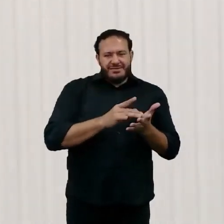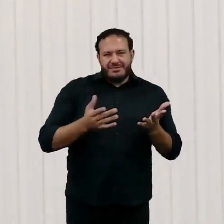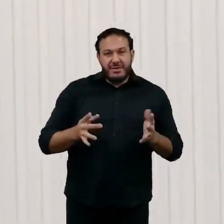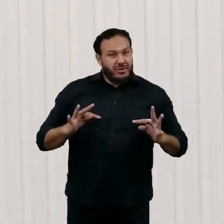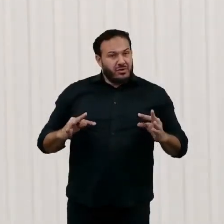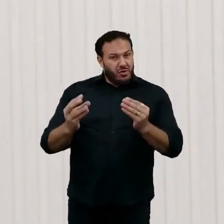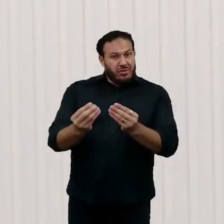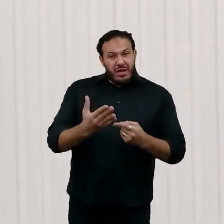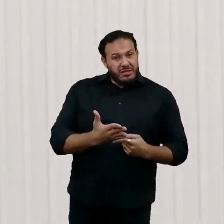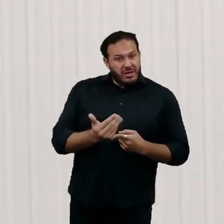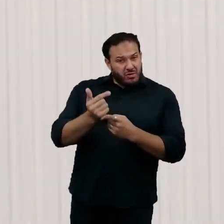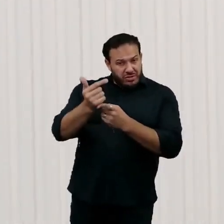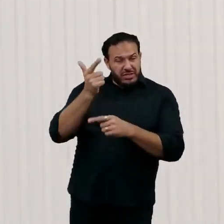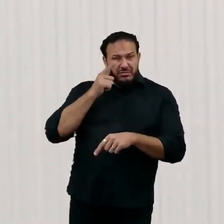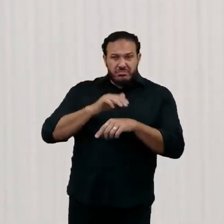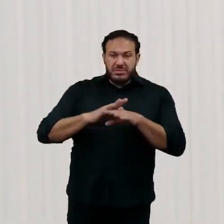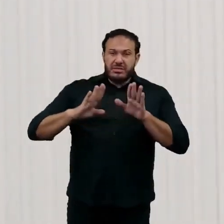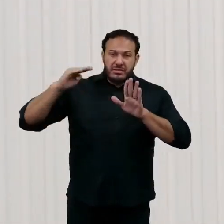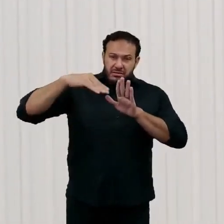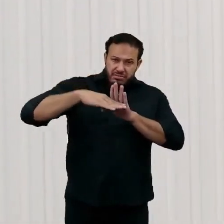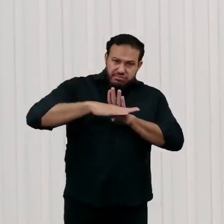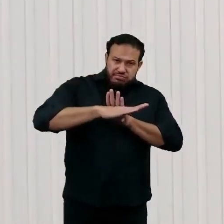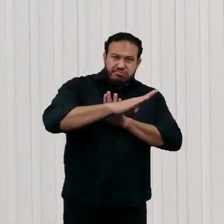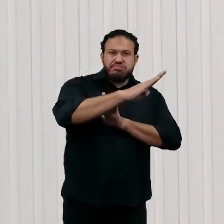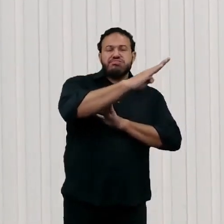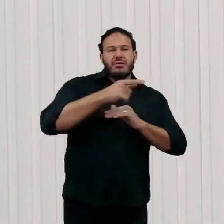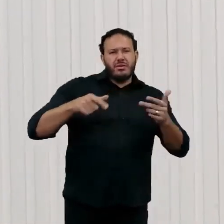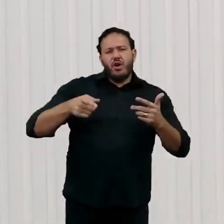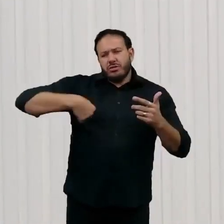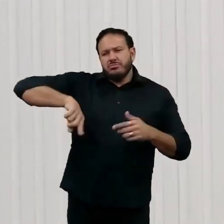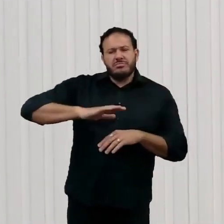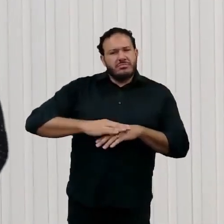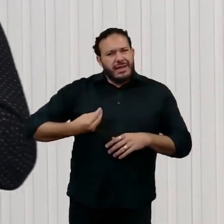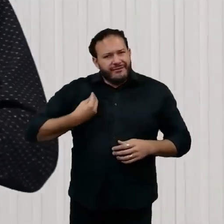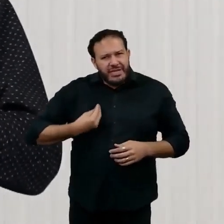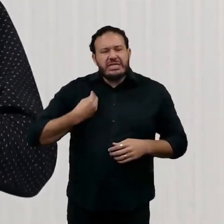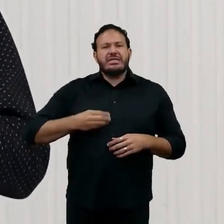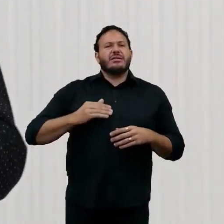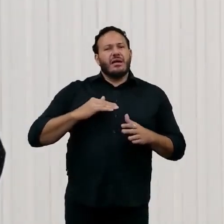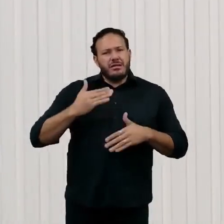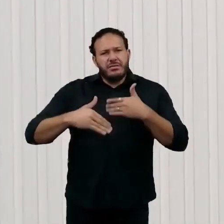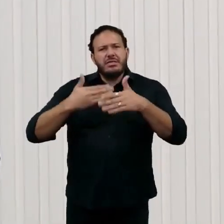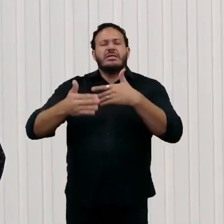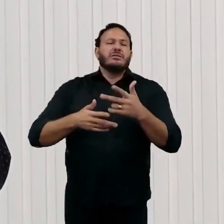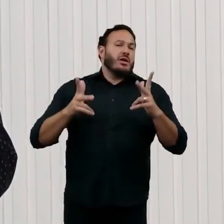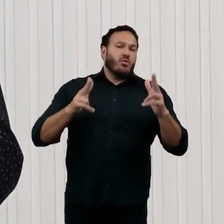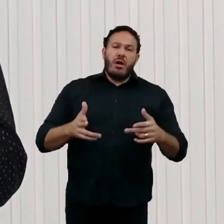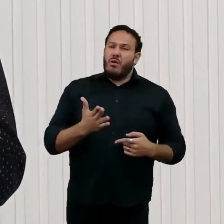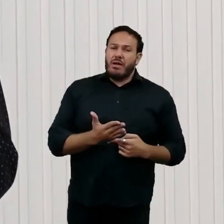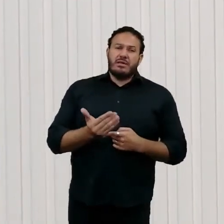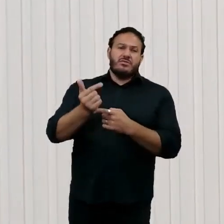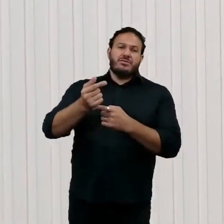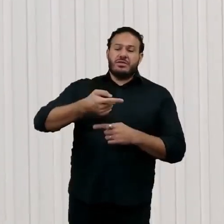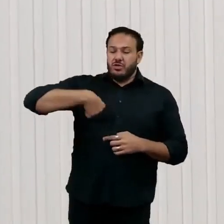numa curva de equilíbrio, isso é a verdade da evolução da vida, assim como na tecnologia, e nós vamos por